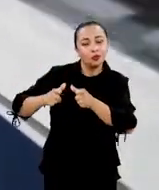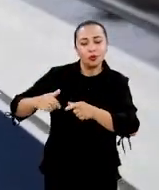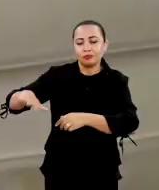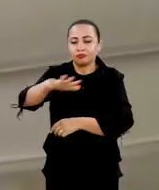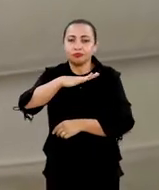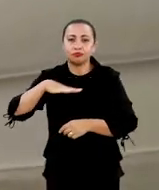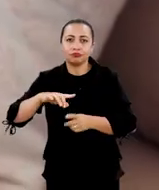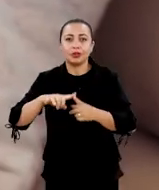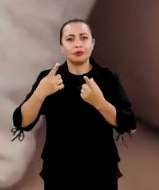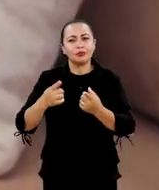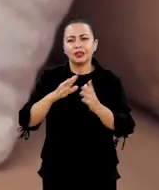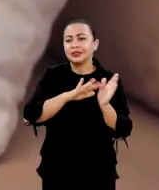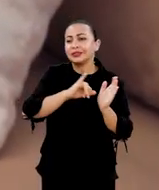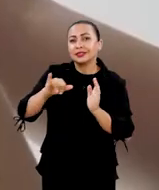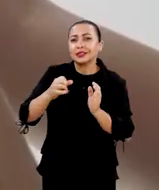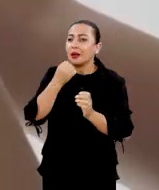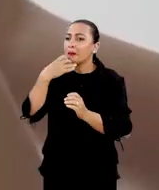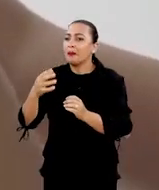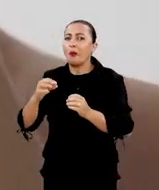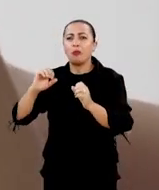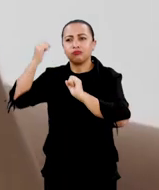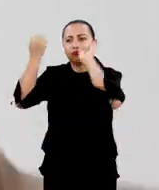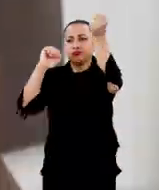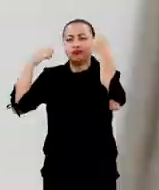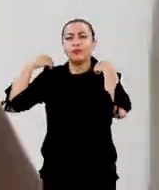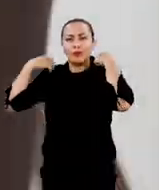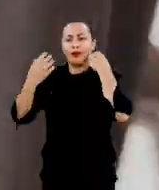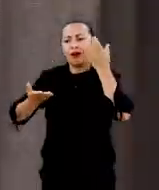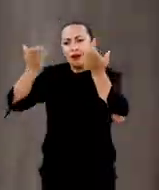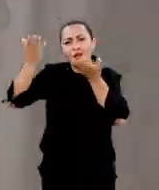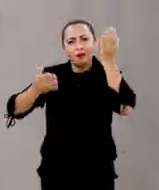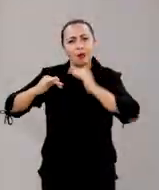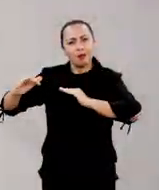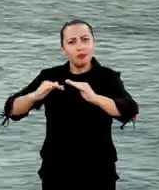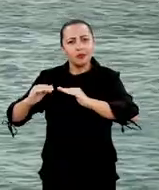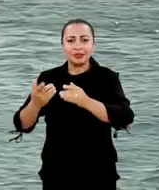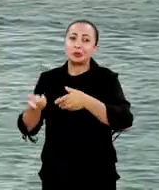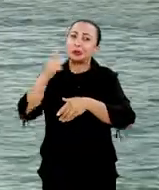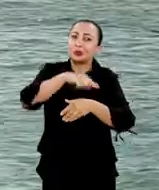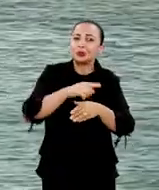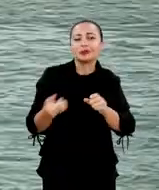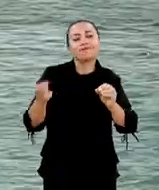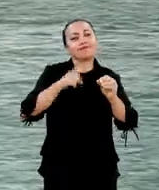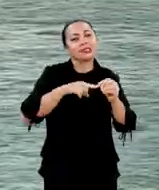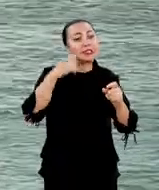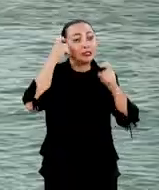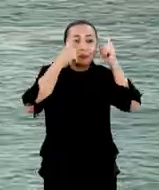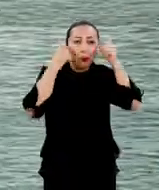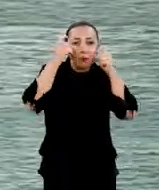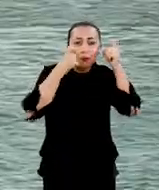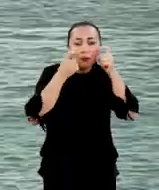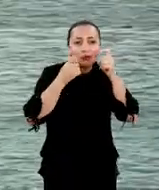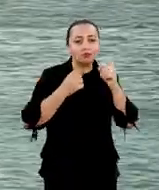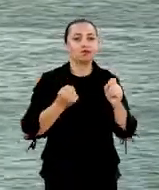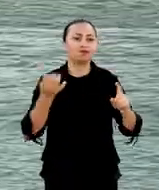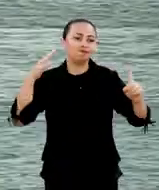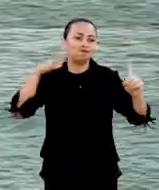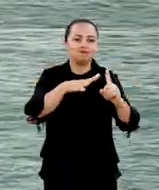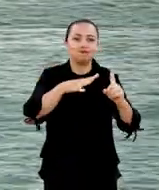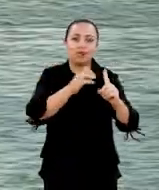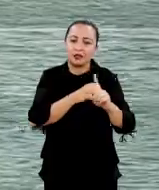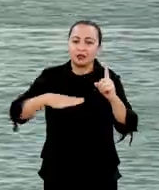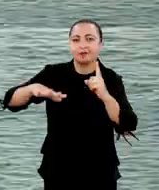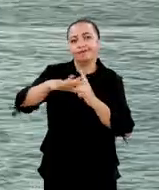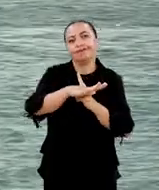área. Mas se por um lado produtos têxtils movimentam a economia, por outro trazem a preocupação quanto ao impacto